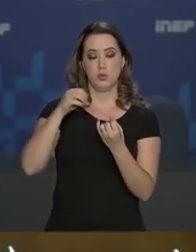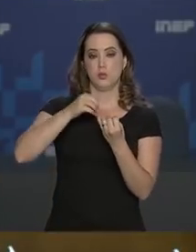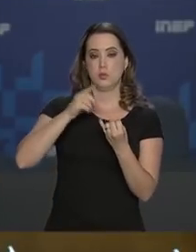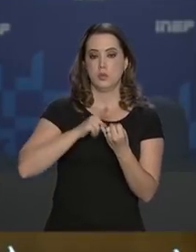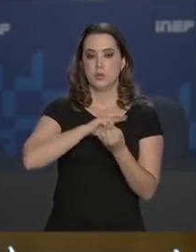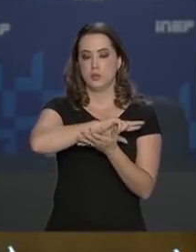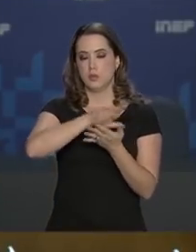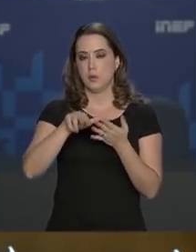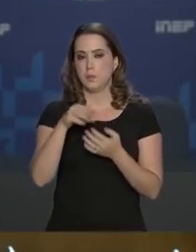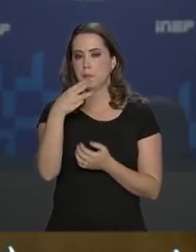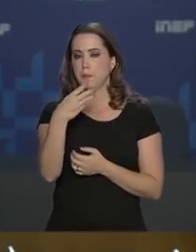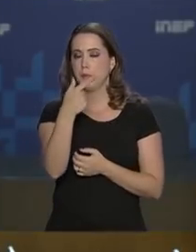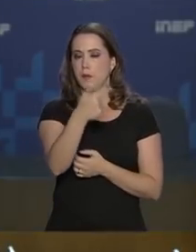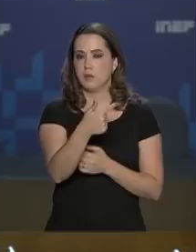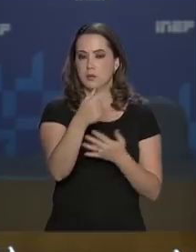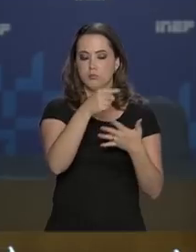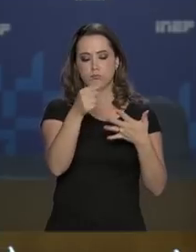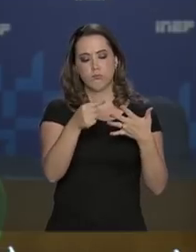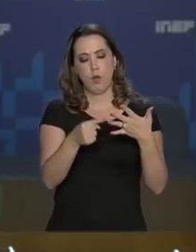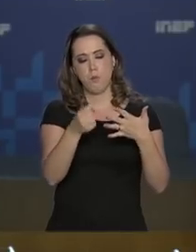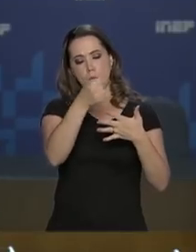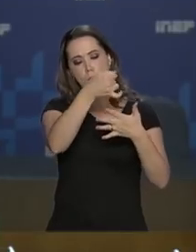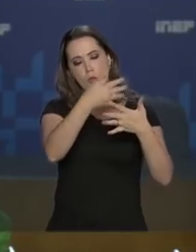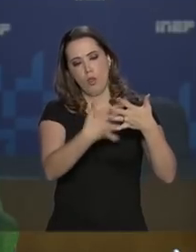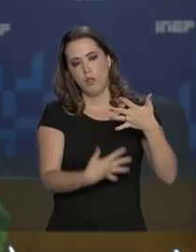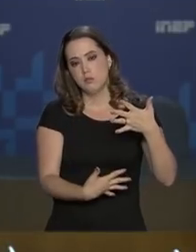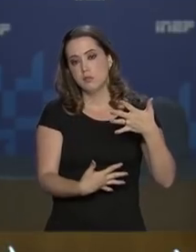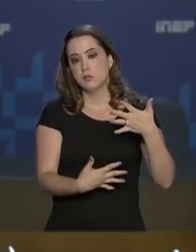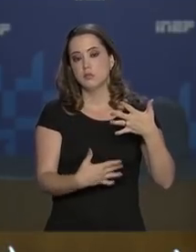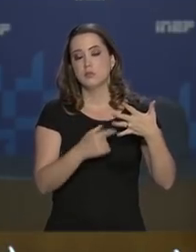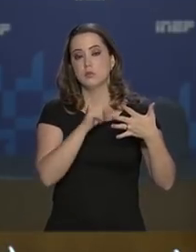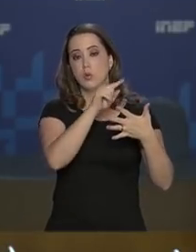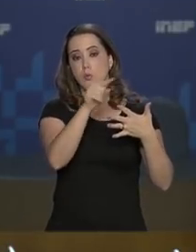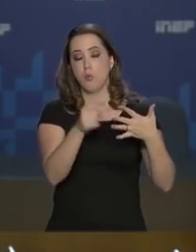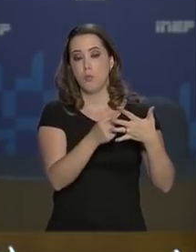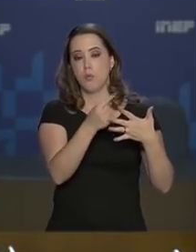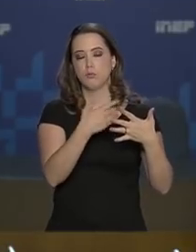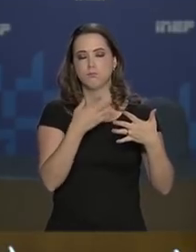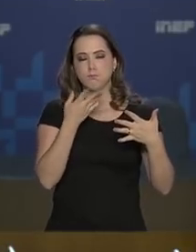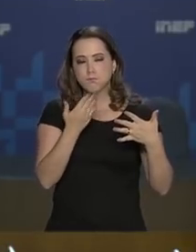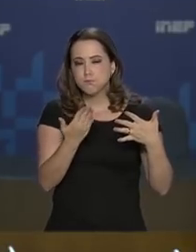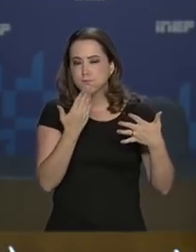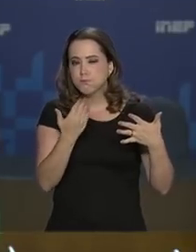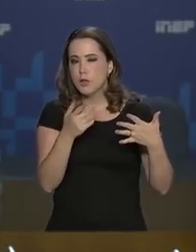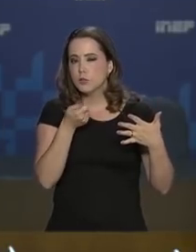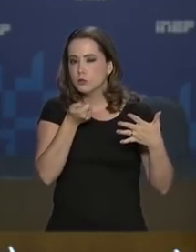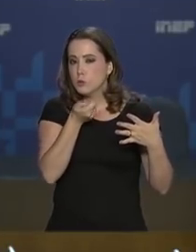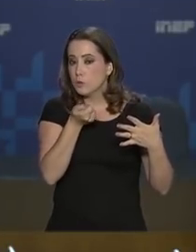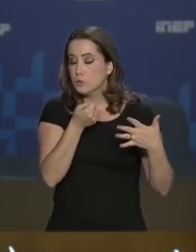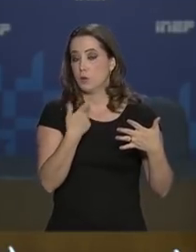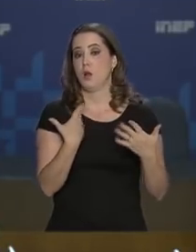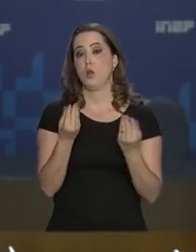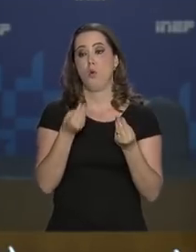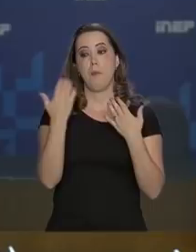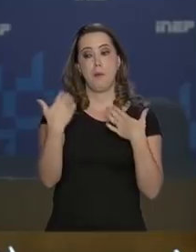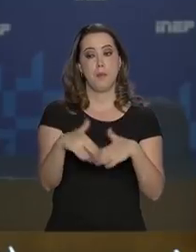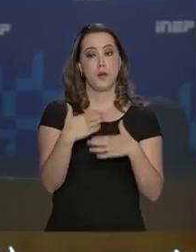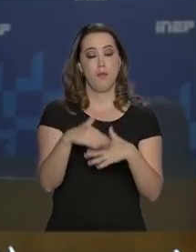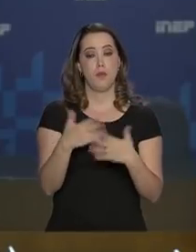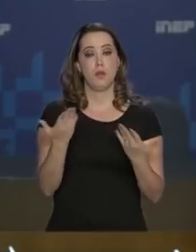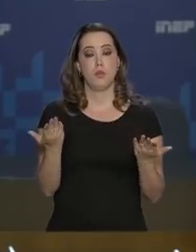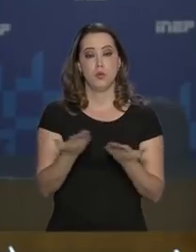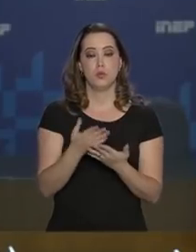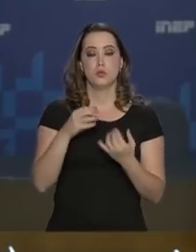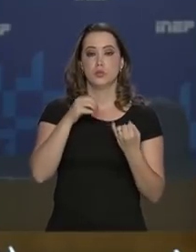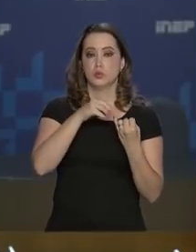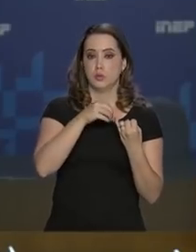que terá 32 ações prioritárias, dentre elas, uma avaliação criteriosa no modelo dos exames aplicados hoje